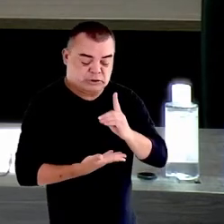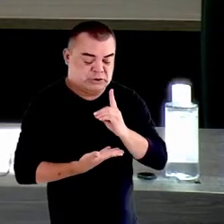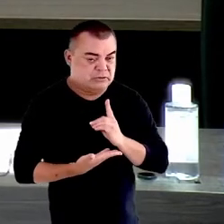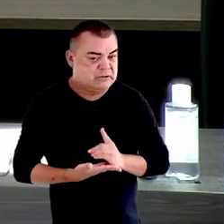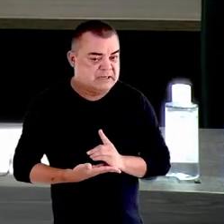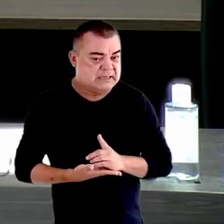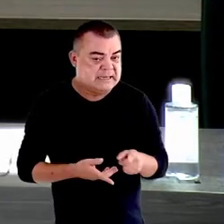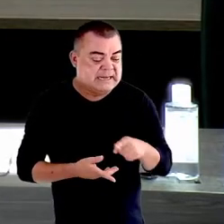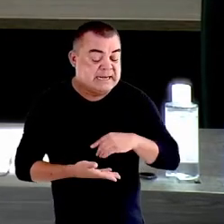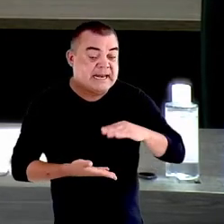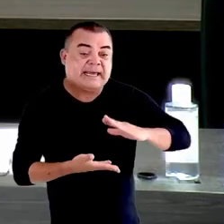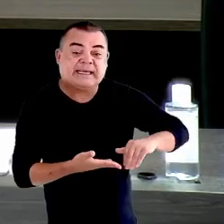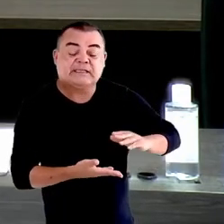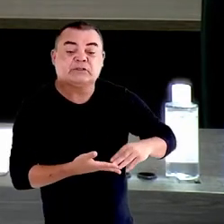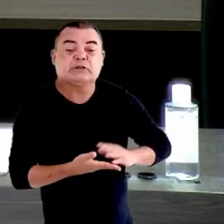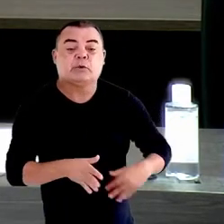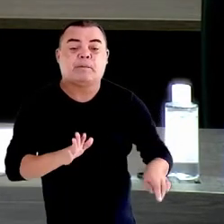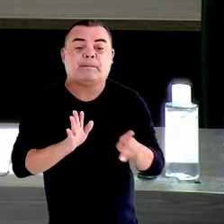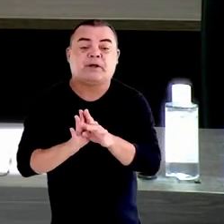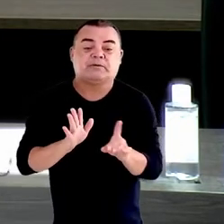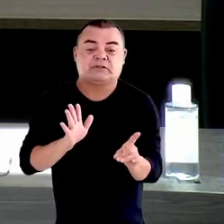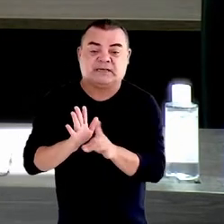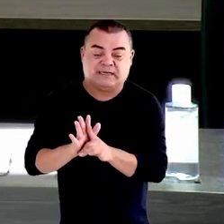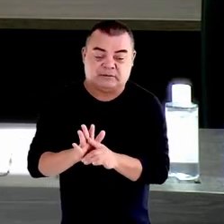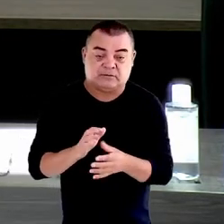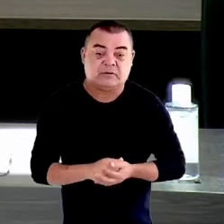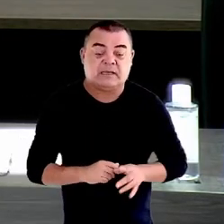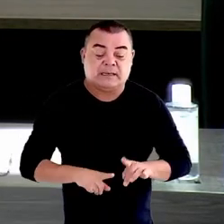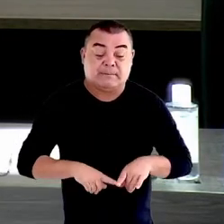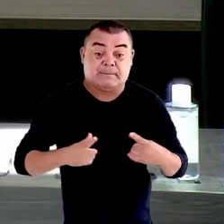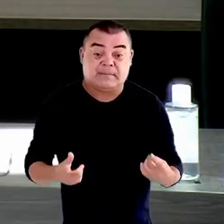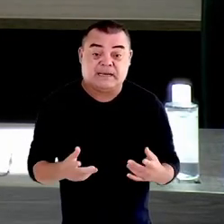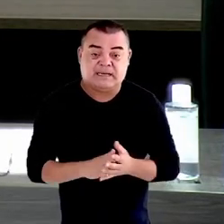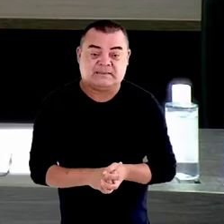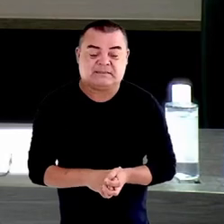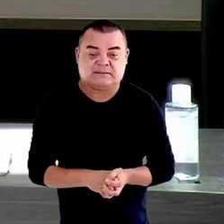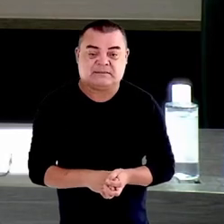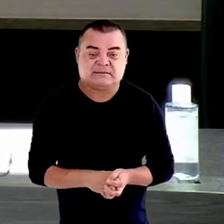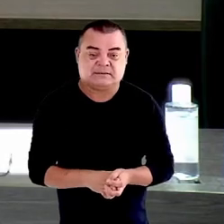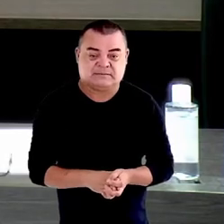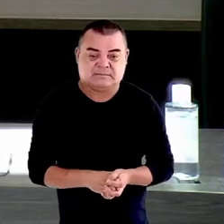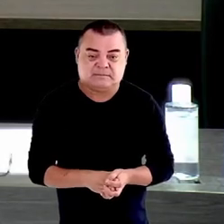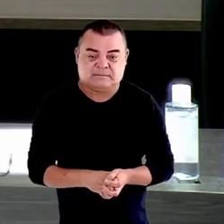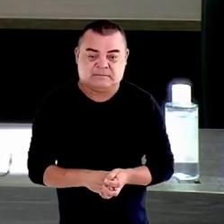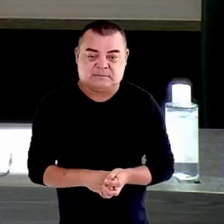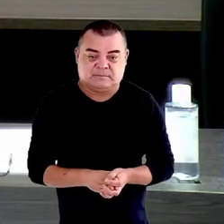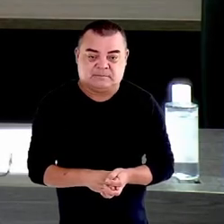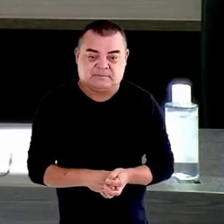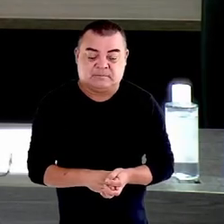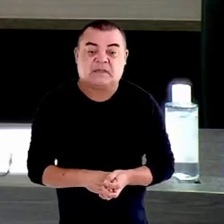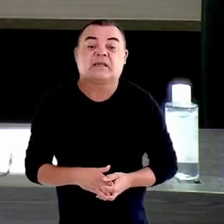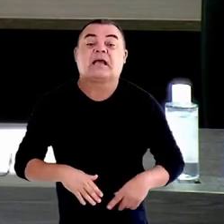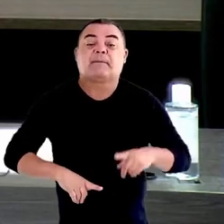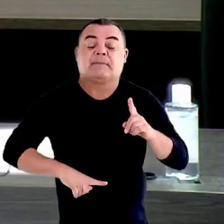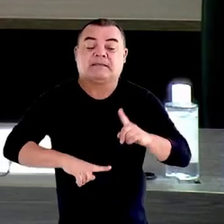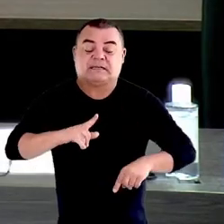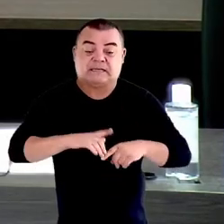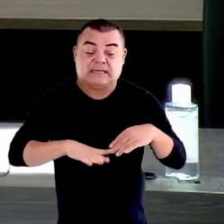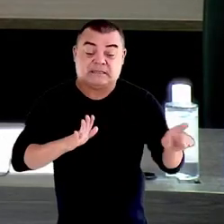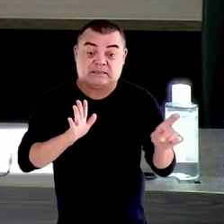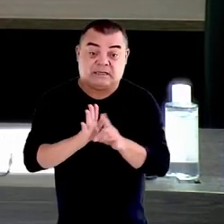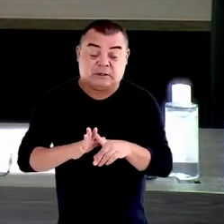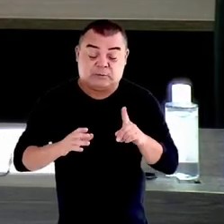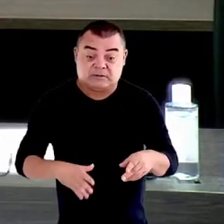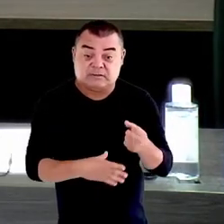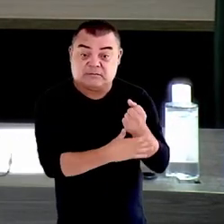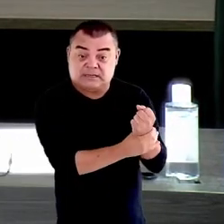subtraia esse próprio direito, mas a materialidade desse direito tem de ser assegurada para além dos